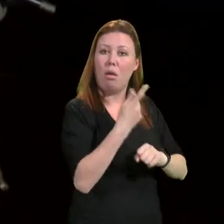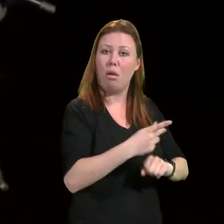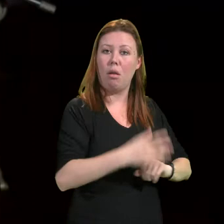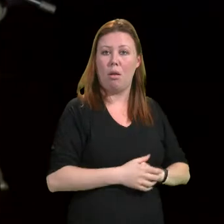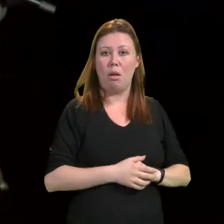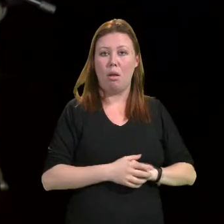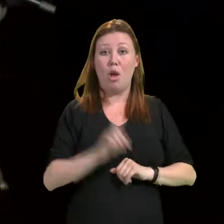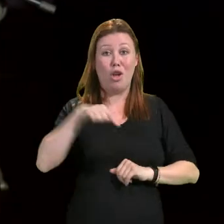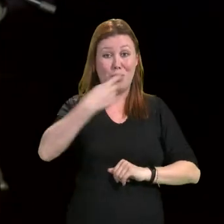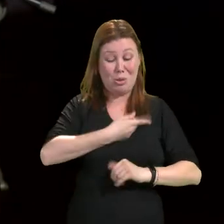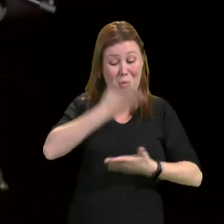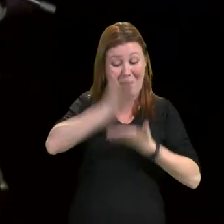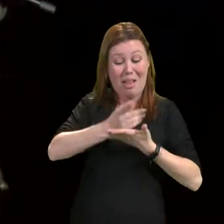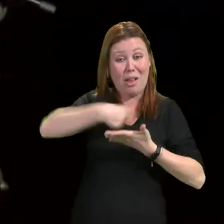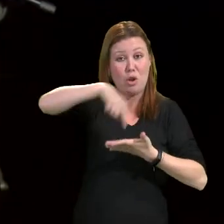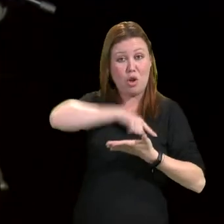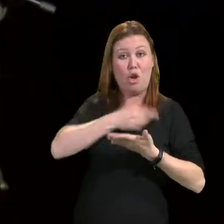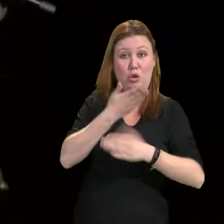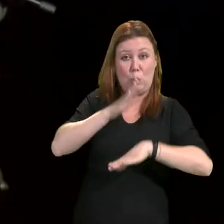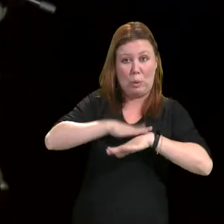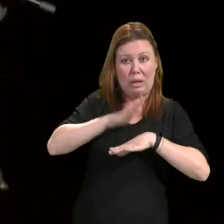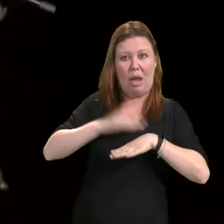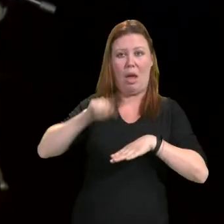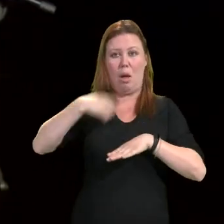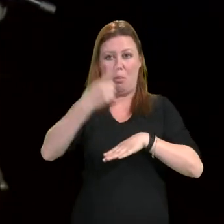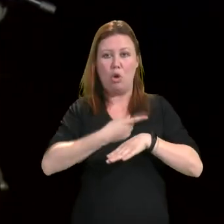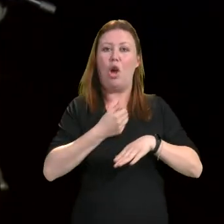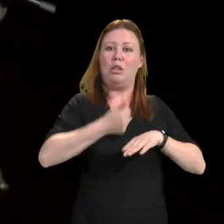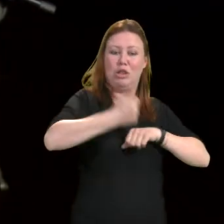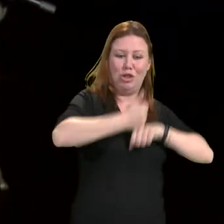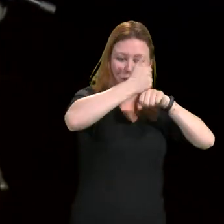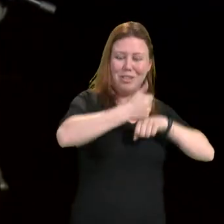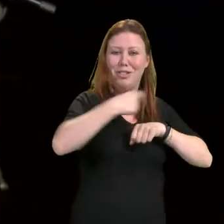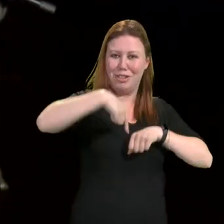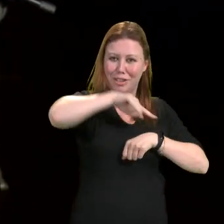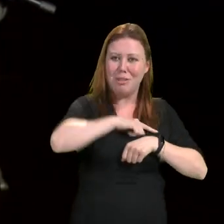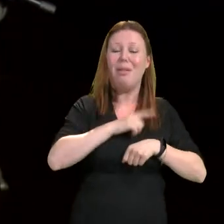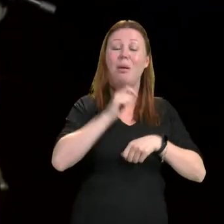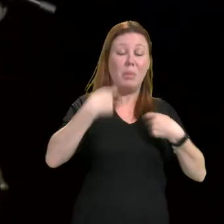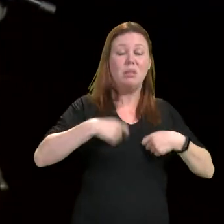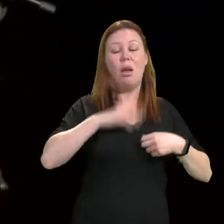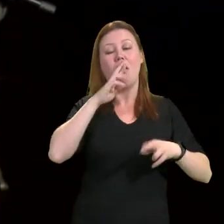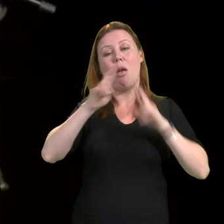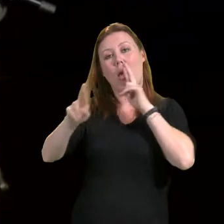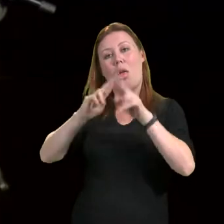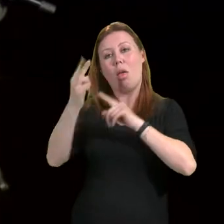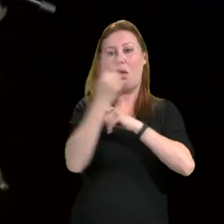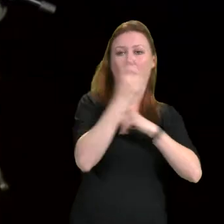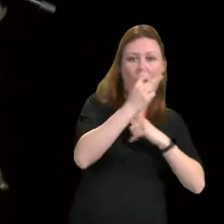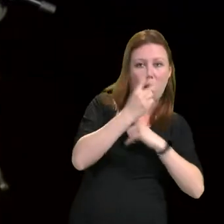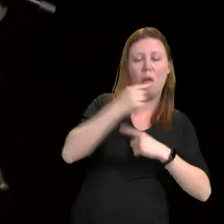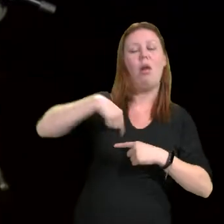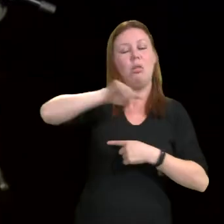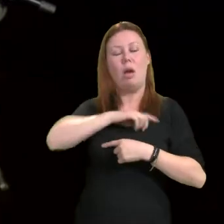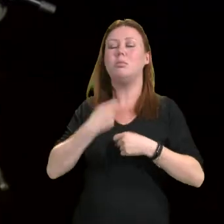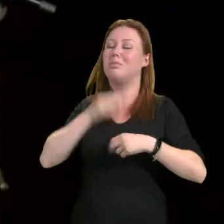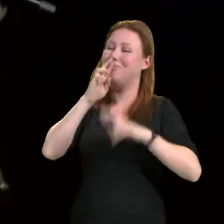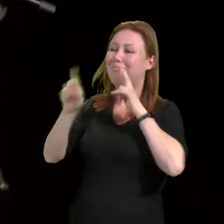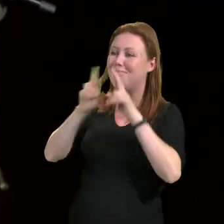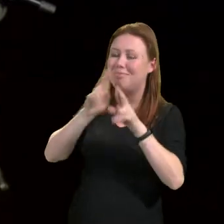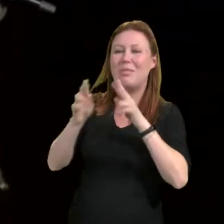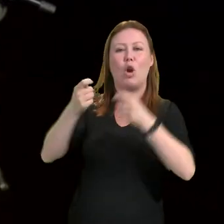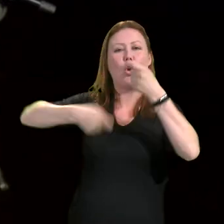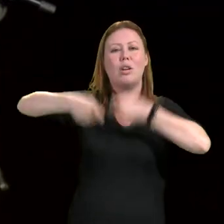metade do nosso tempo como gestores, os diretores do setor sabem disso, respondendo a auditorias e diligências da Controladoria Geral da União,